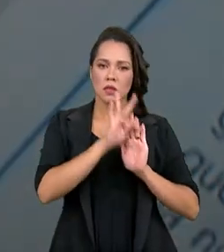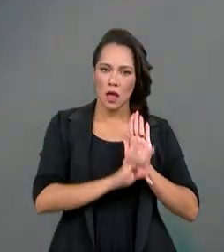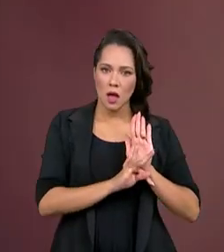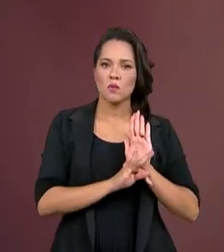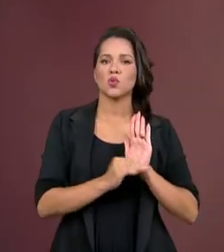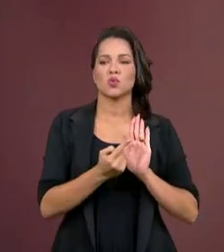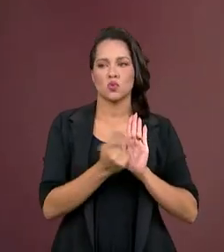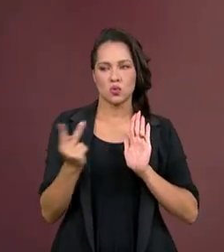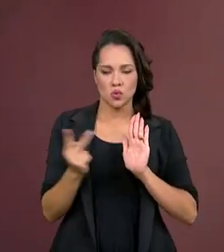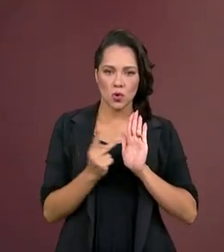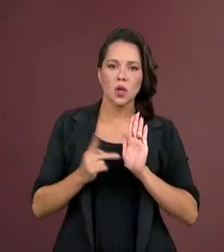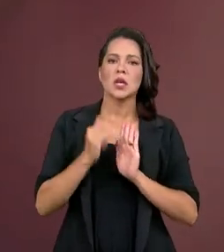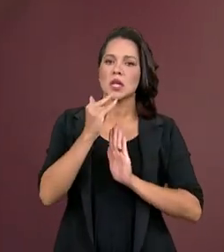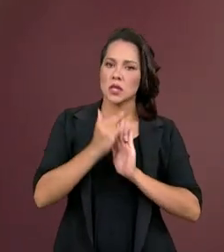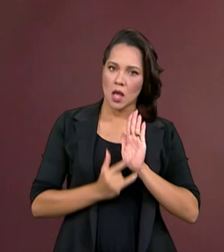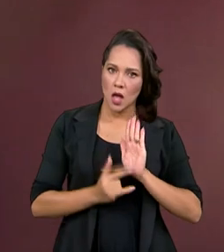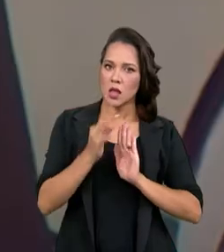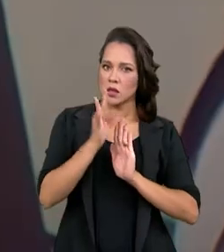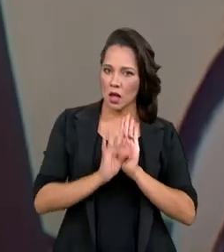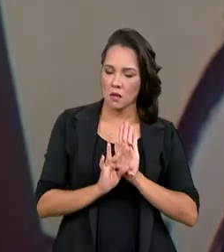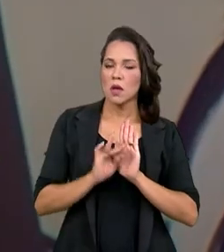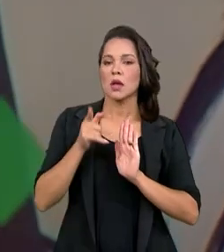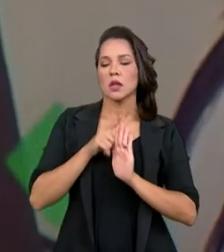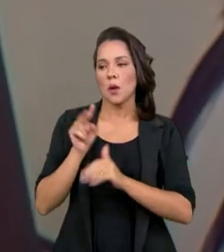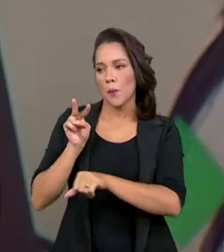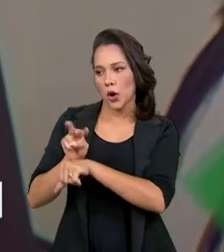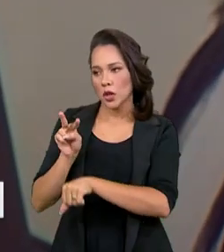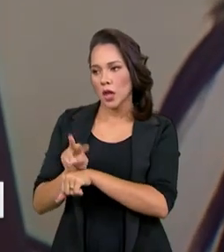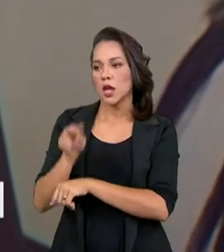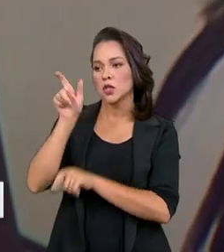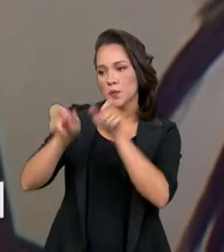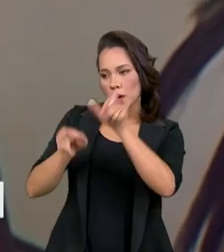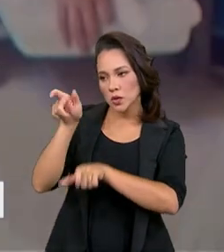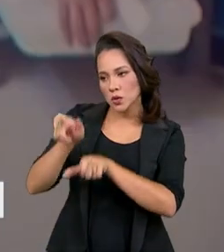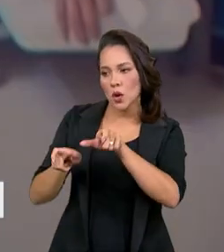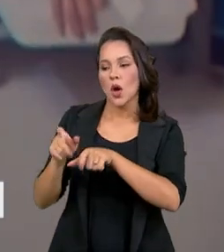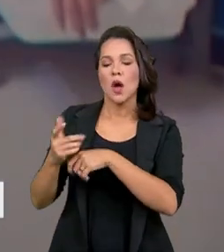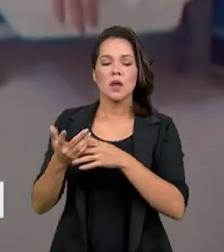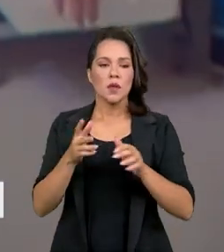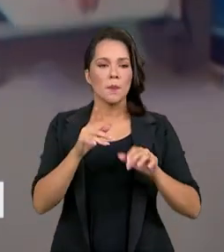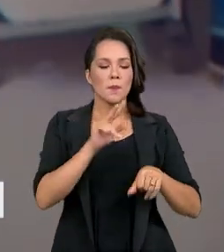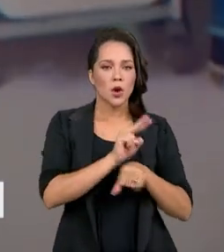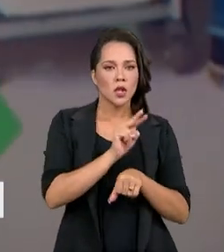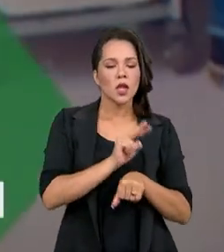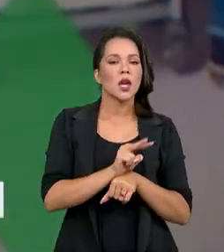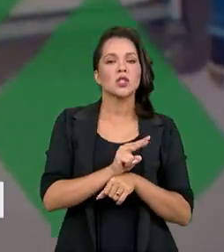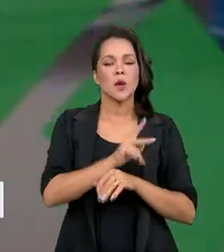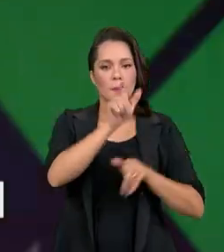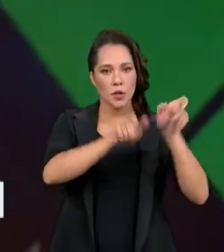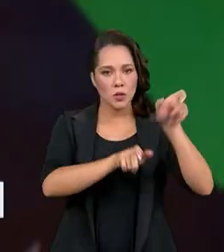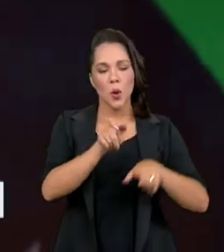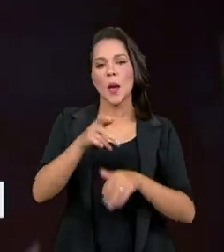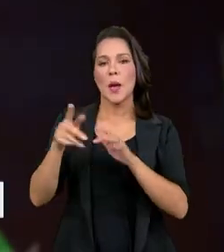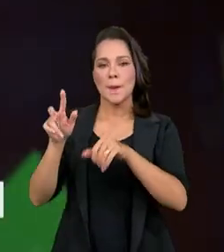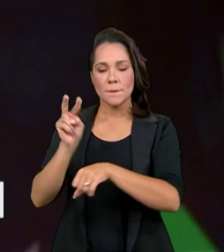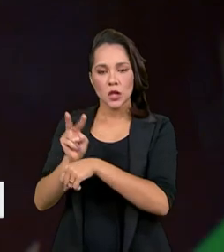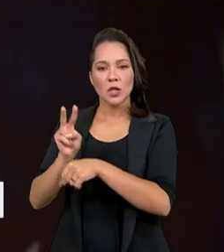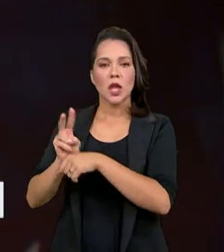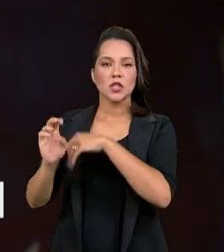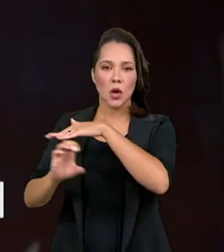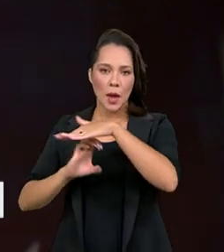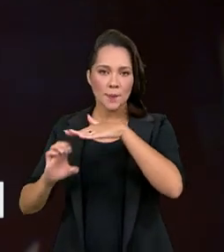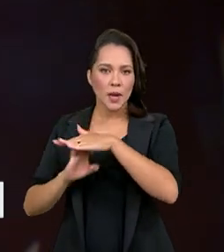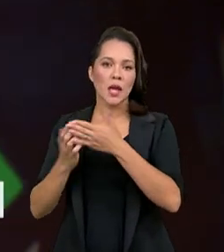ambos, que resguarda tanto a organização quanto o próprio voluntário em relação aos seus direitos e deveres. É uma